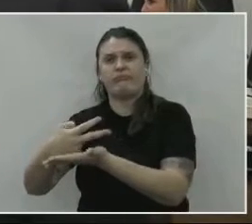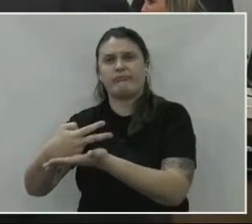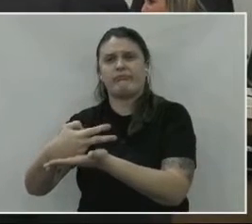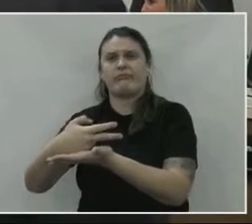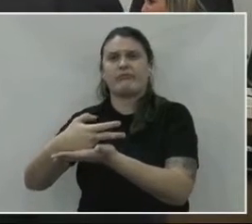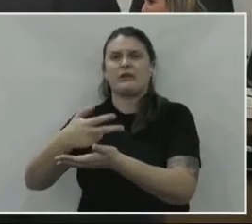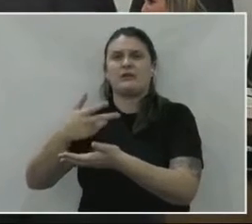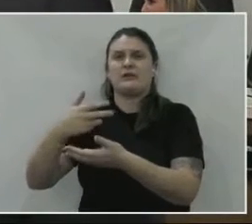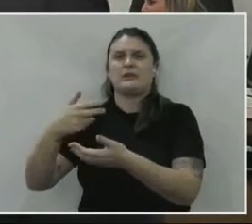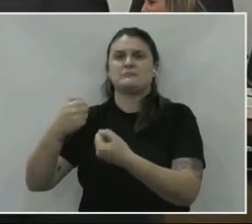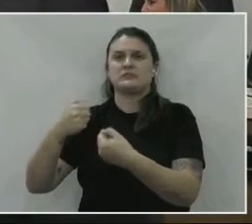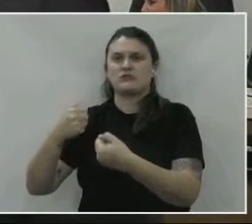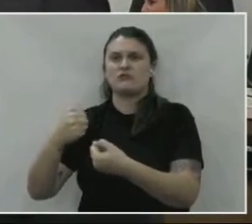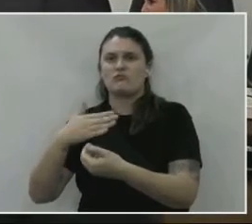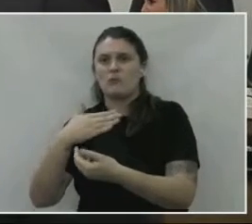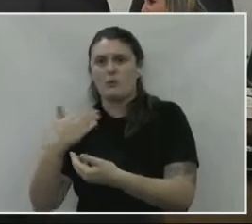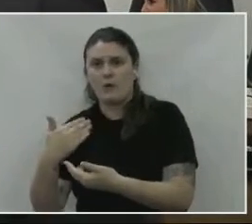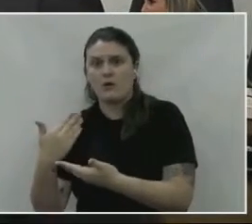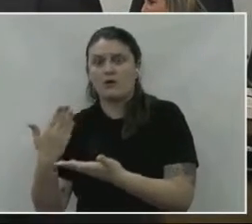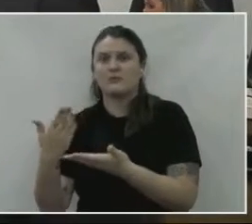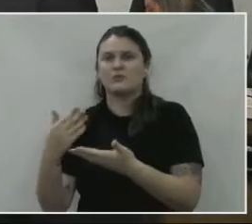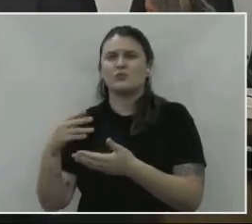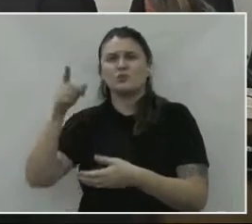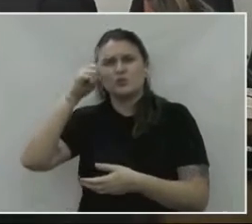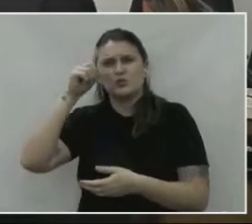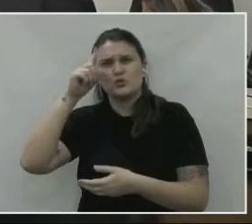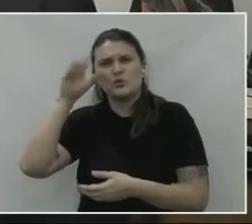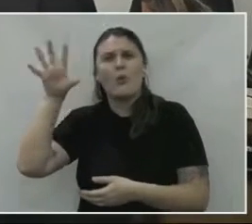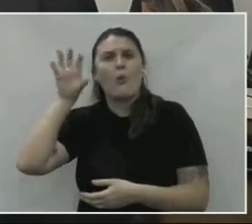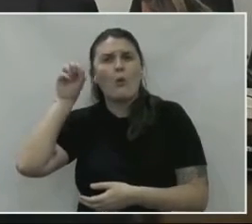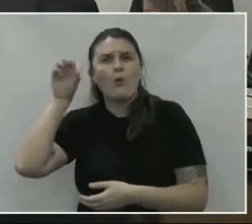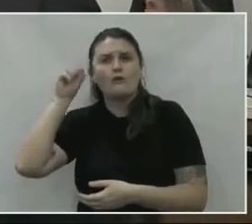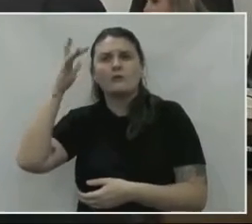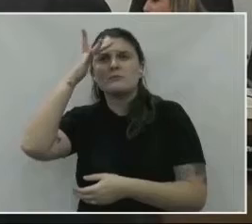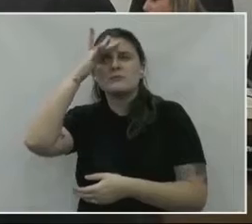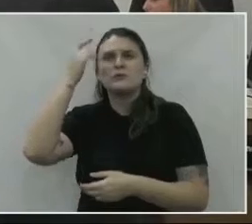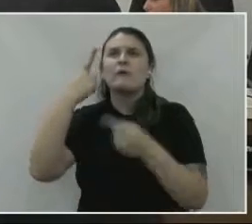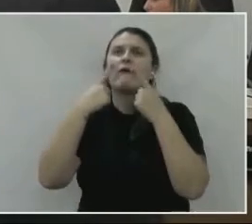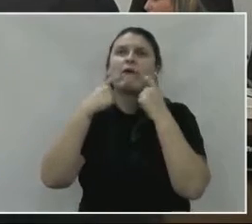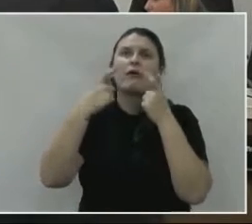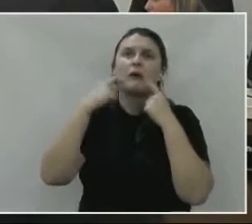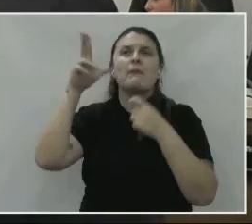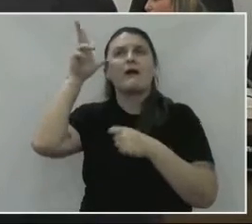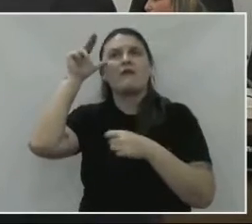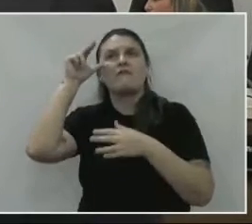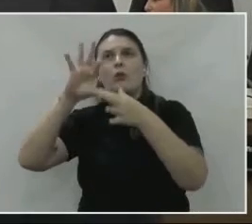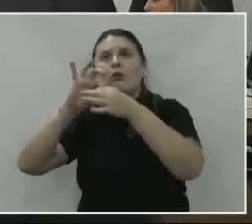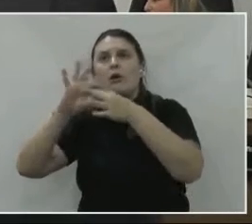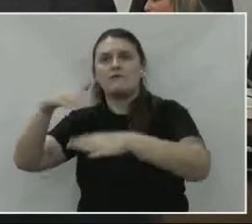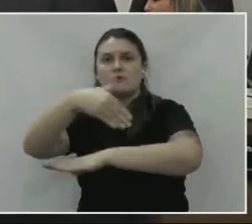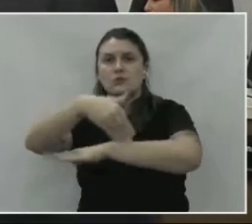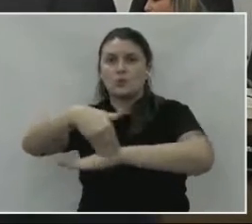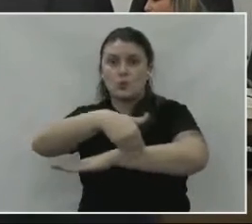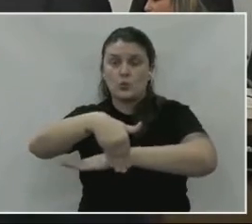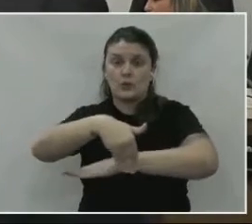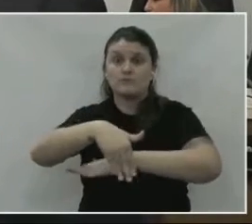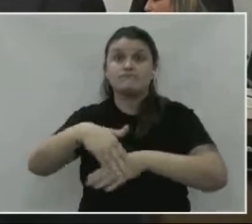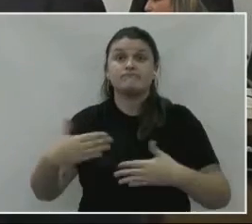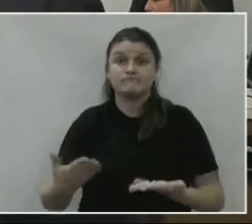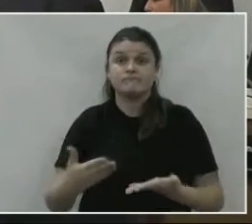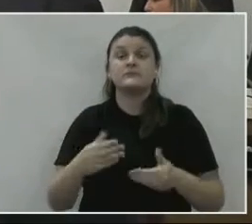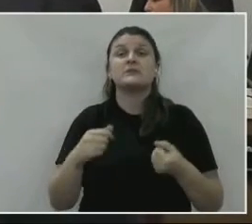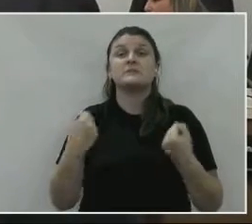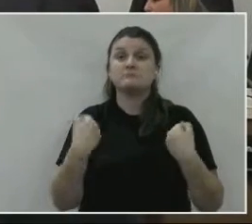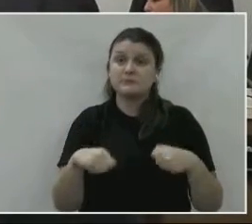ser sacrificado, né. Então todos os dias ouvimos relatos, né, referentes a problemas com os cavalos soltos, né. Então